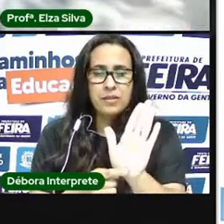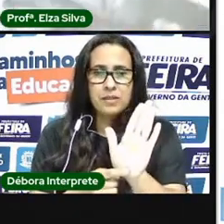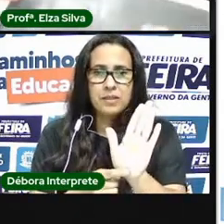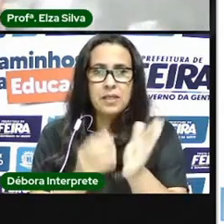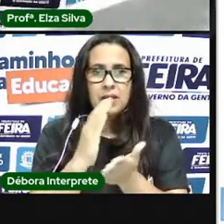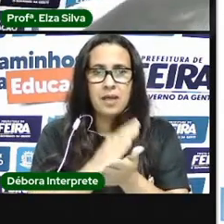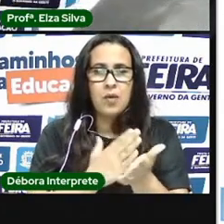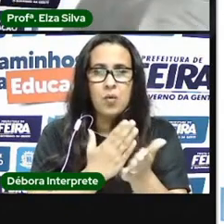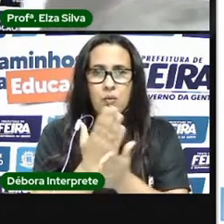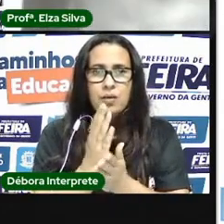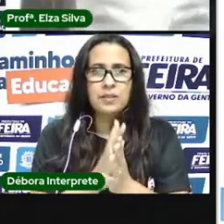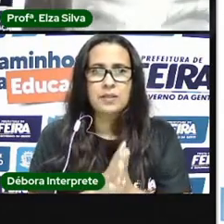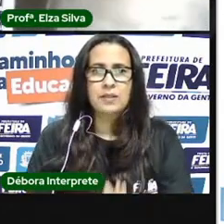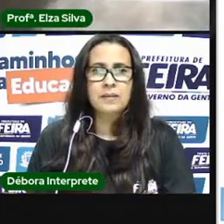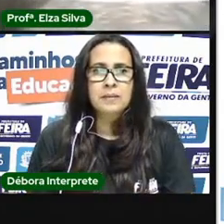imagens